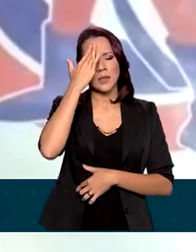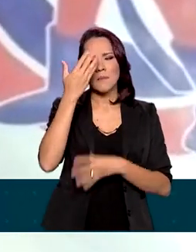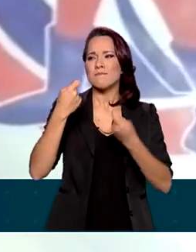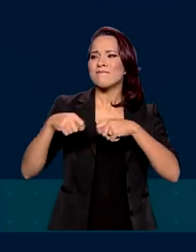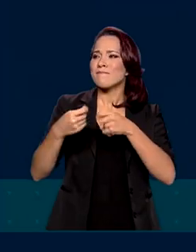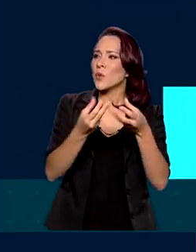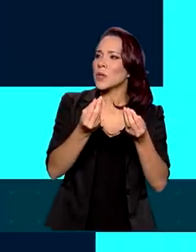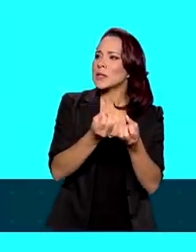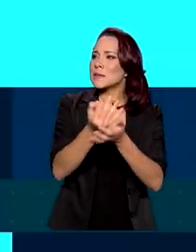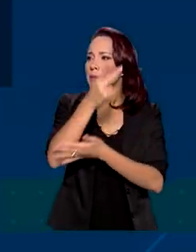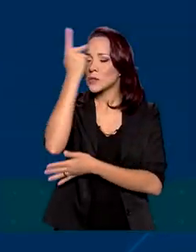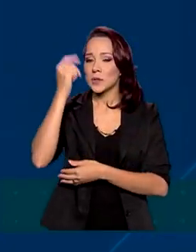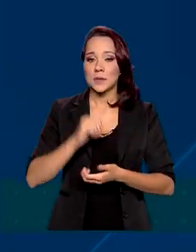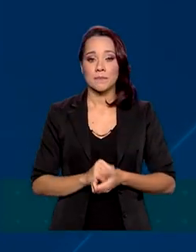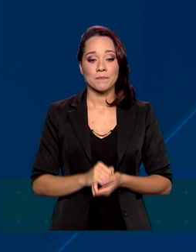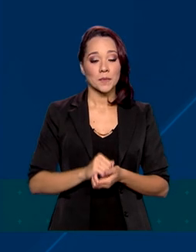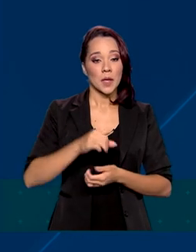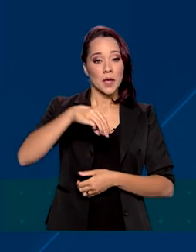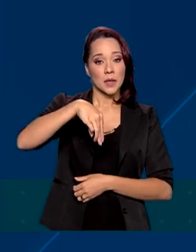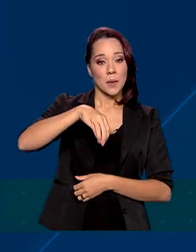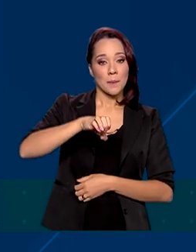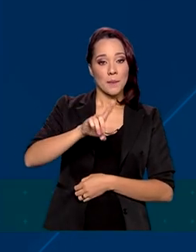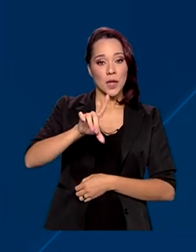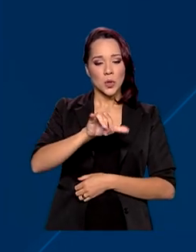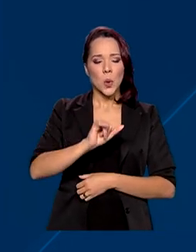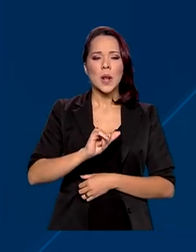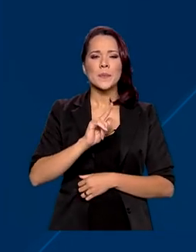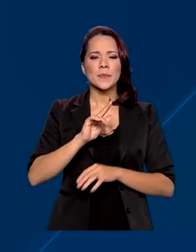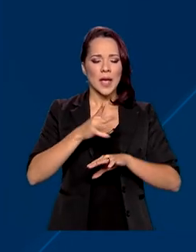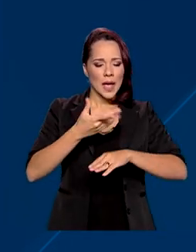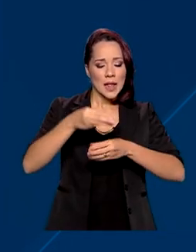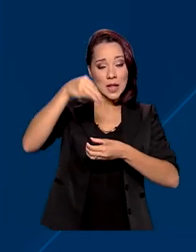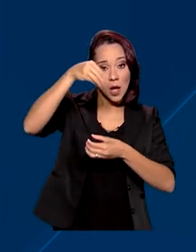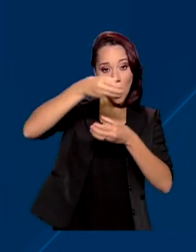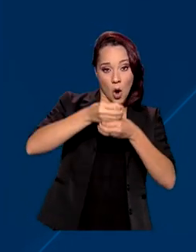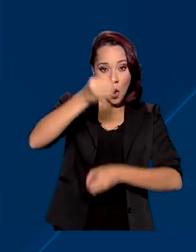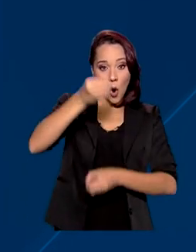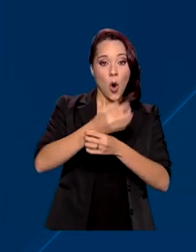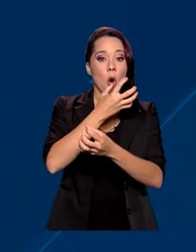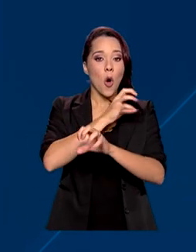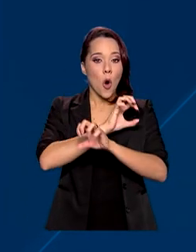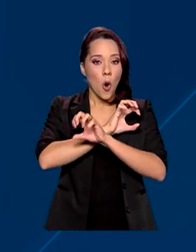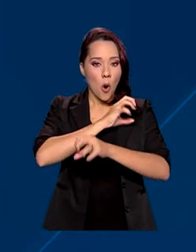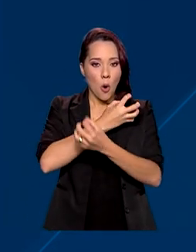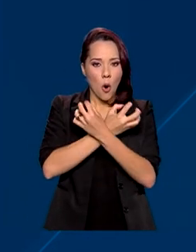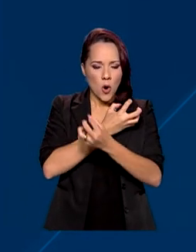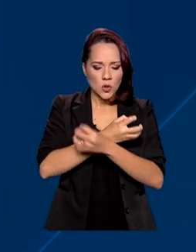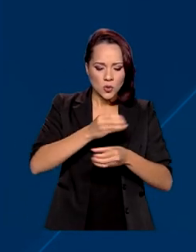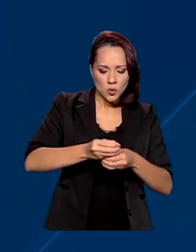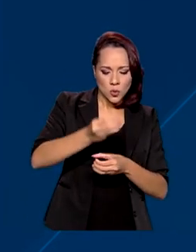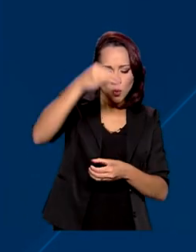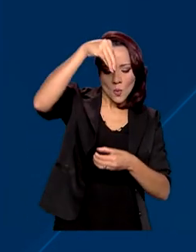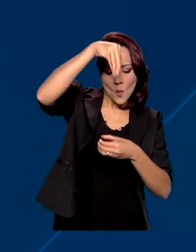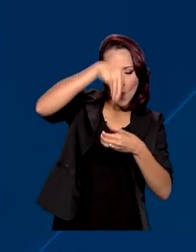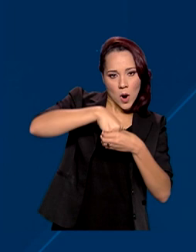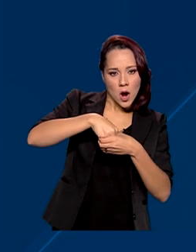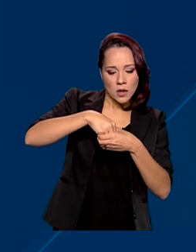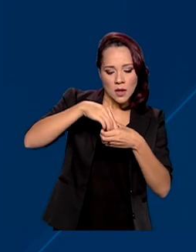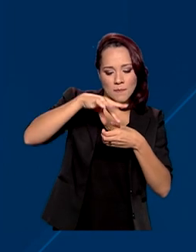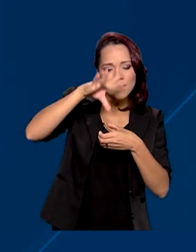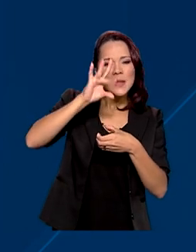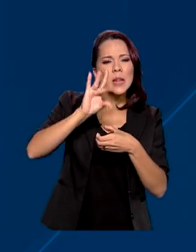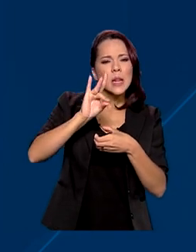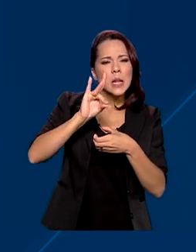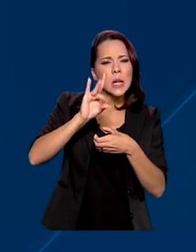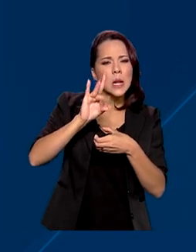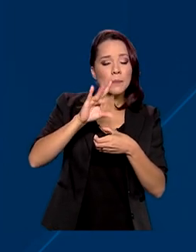pessoas hoje. A medula é um tecido líquido gelatinoso que fica dentro dos ossos. Tem papel fundamental no desenvolvimento das